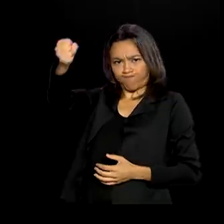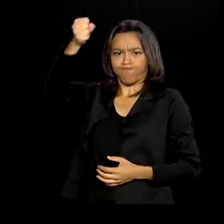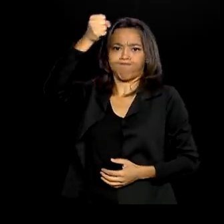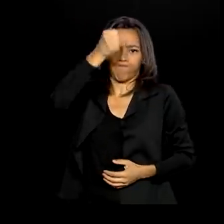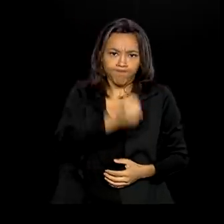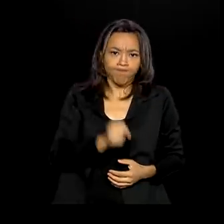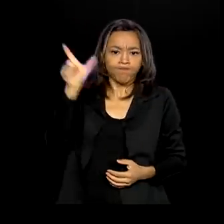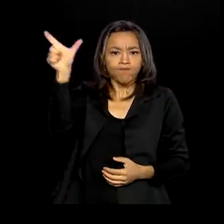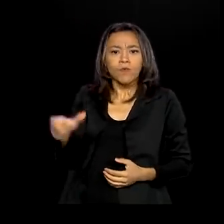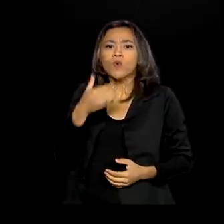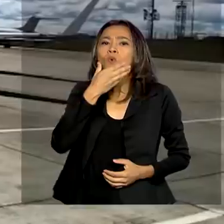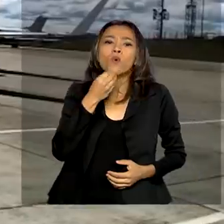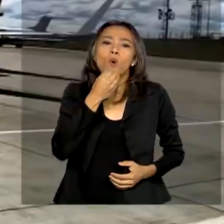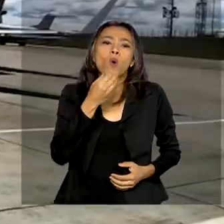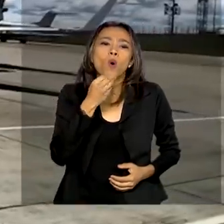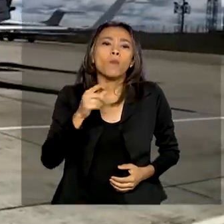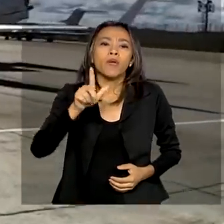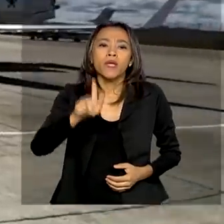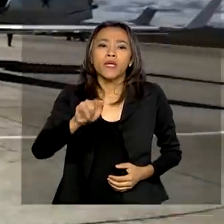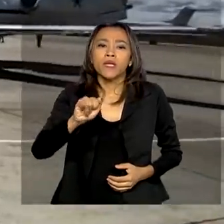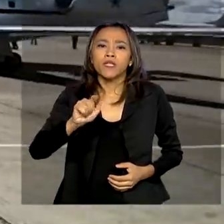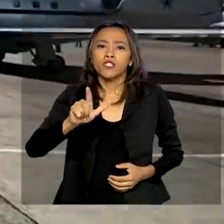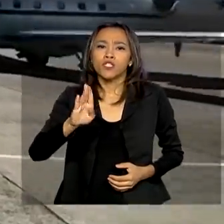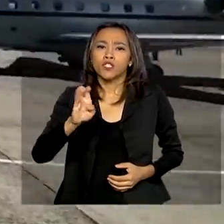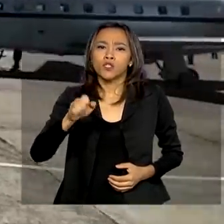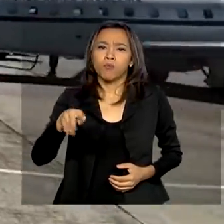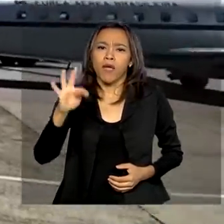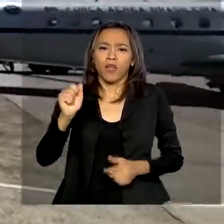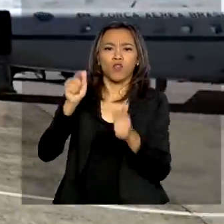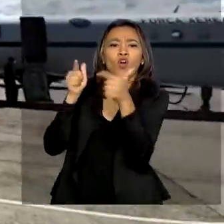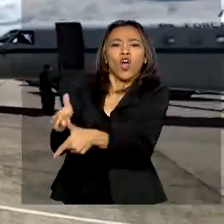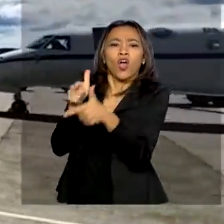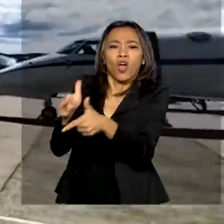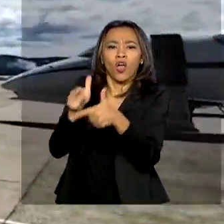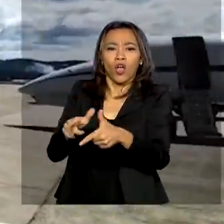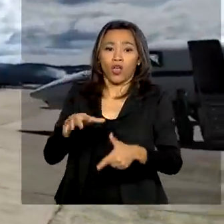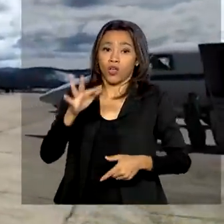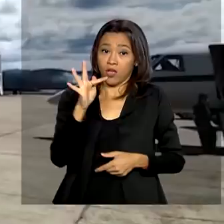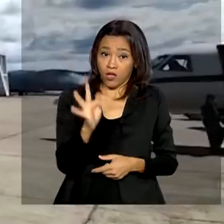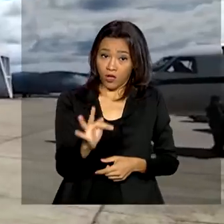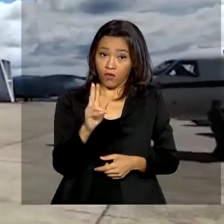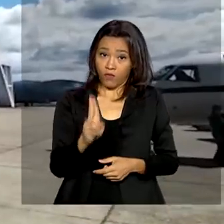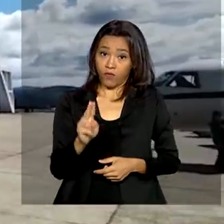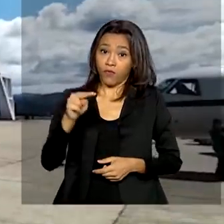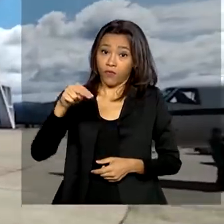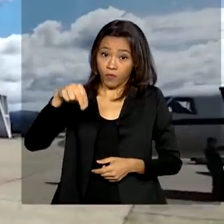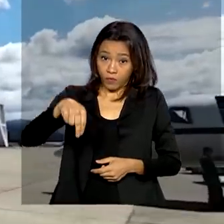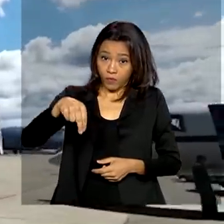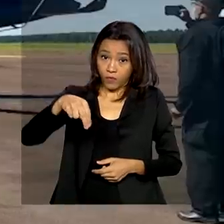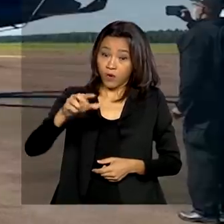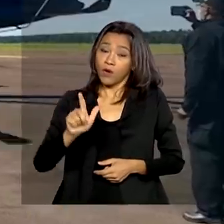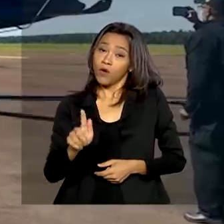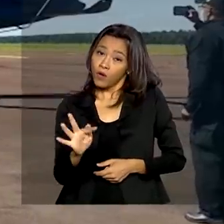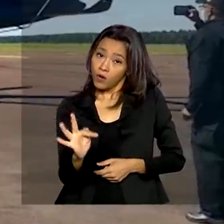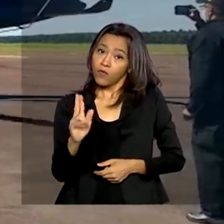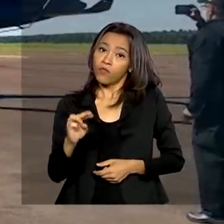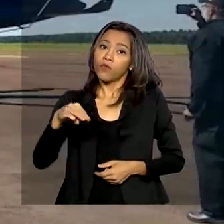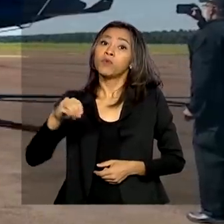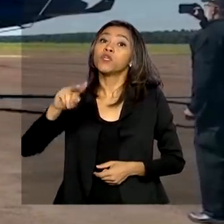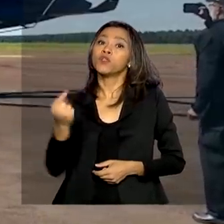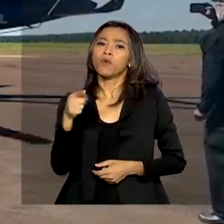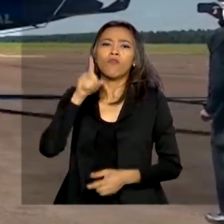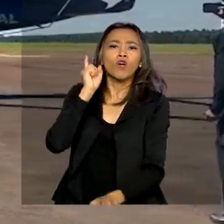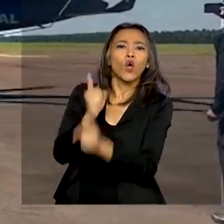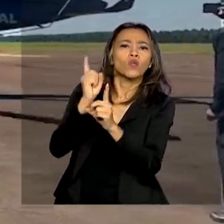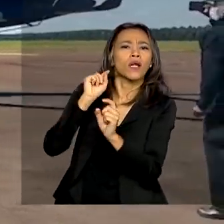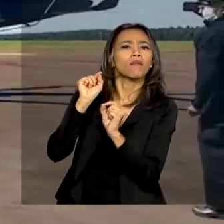Gilberto Aparecido dos Santos, o Fuminho, que estava foragido há mais de 20 anos. Ele foi localizado em Moçambique e